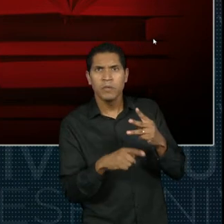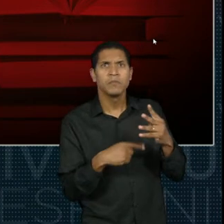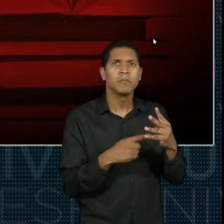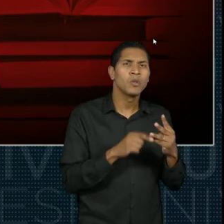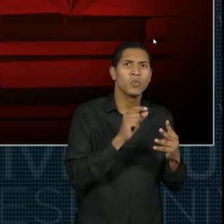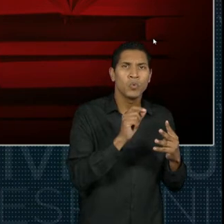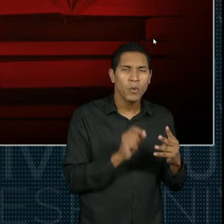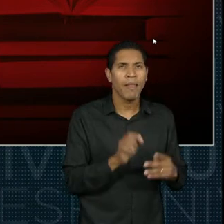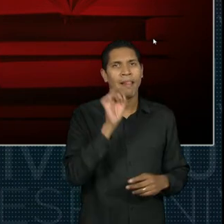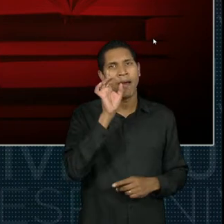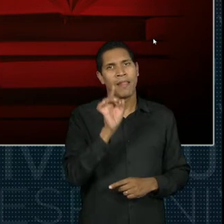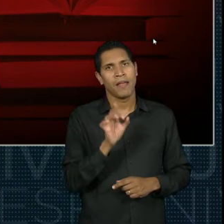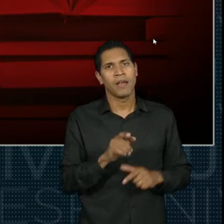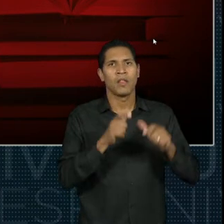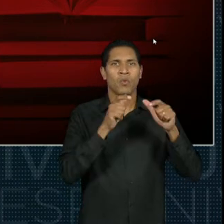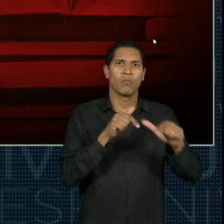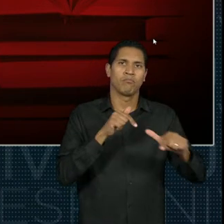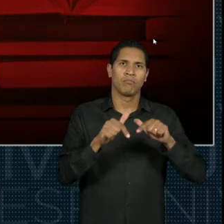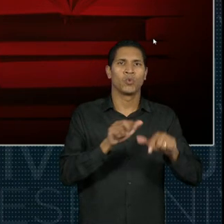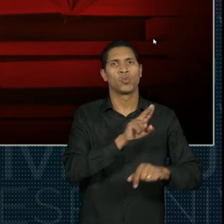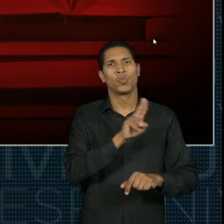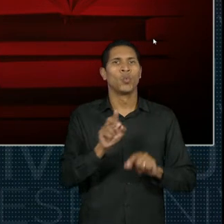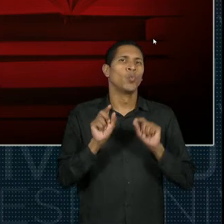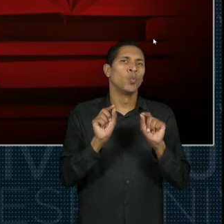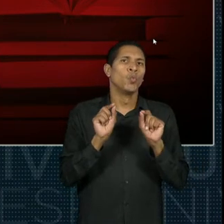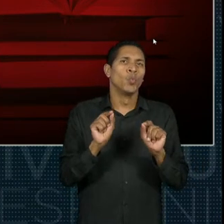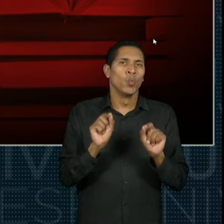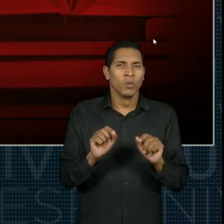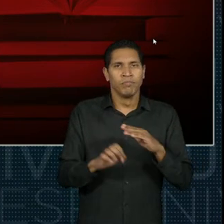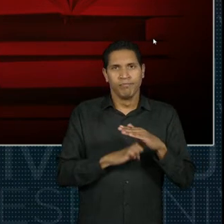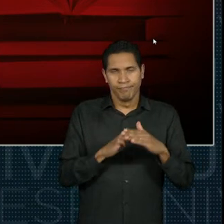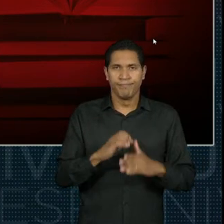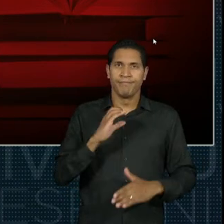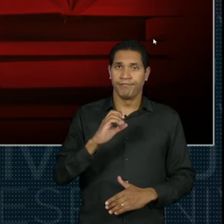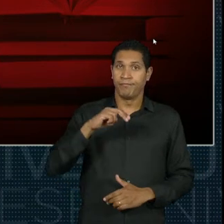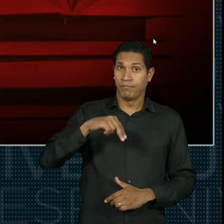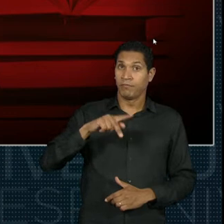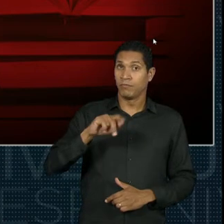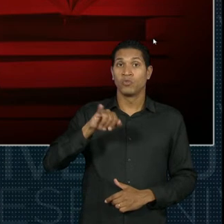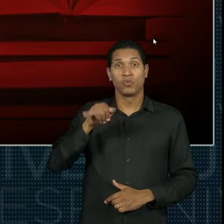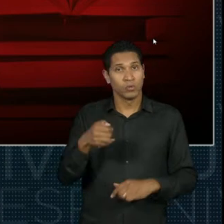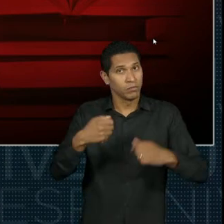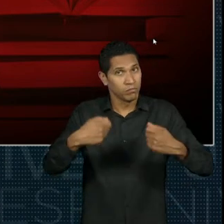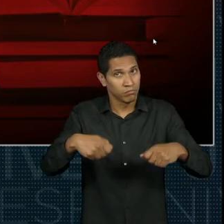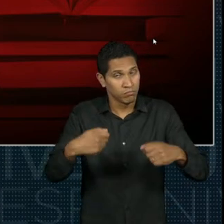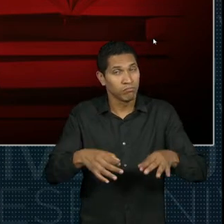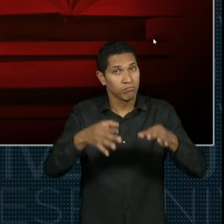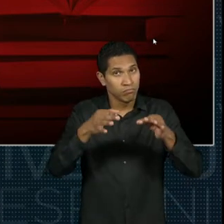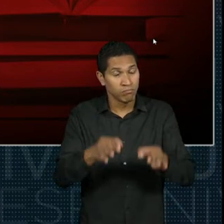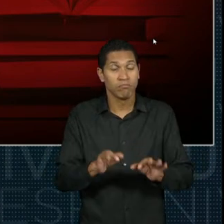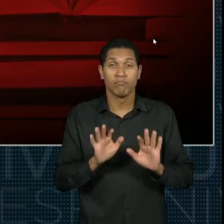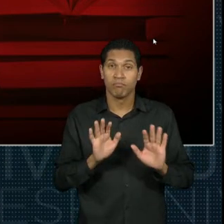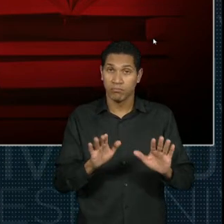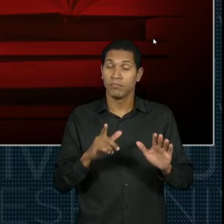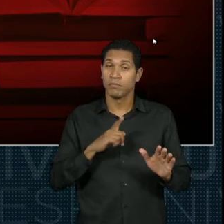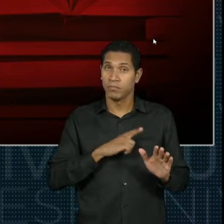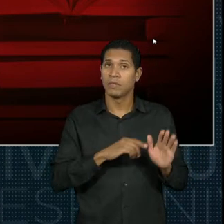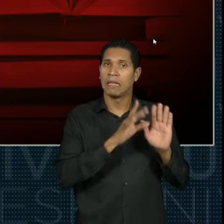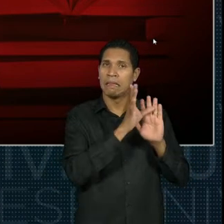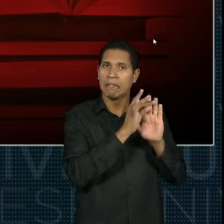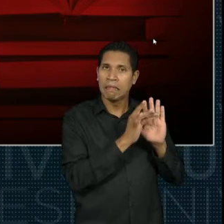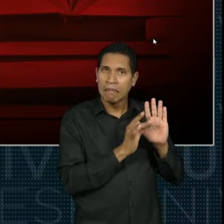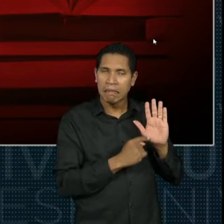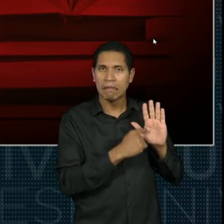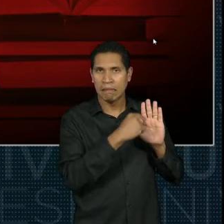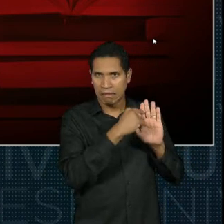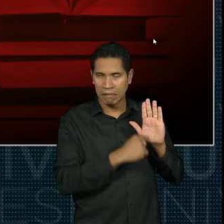identificação de cada um desses locais que ele atuou, essas empresas tem que ter CNPJ, os detalhes dessa identificação também vão estar especificadas no